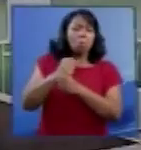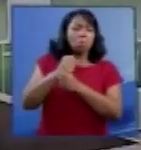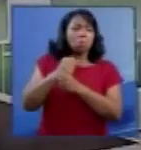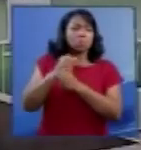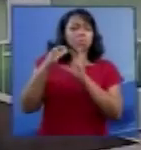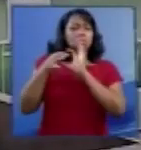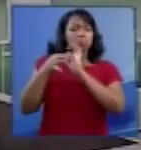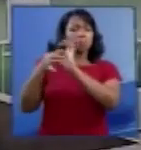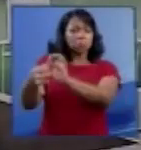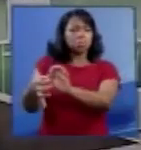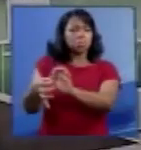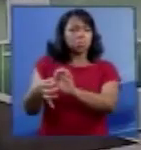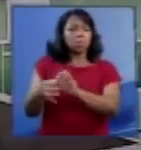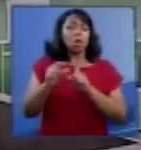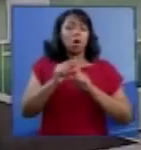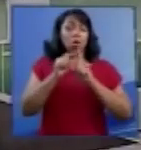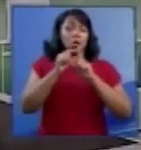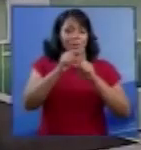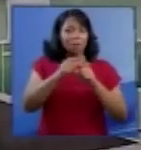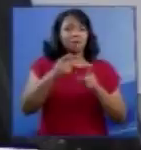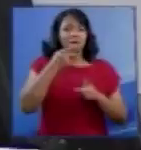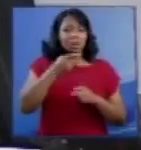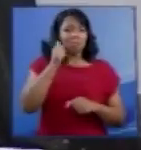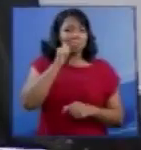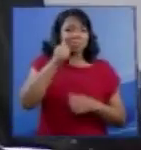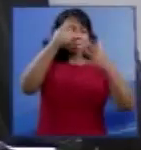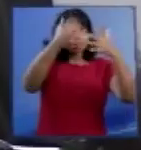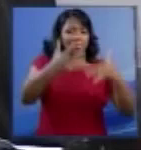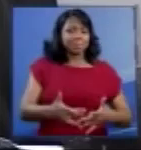Com a palavra à expositora.